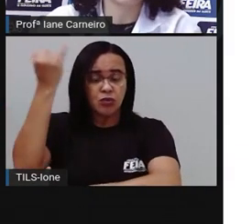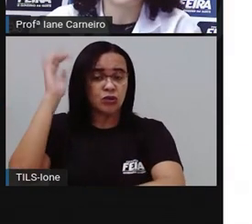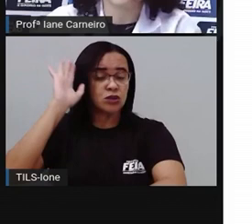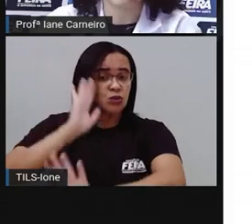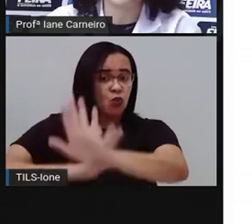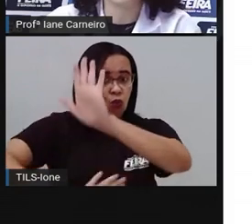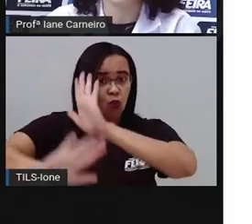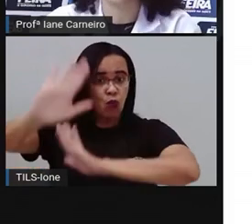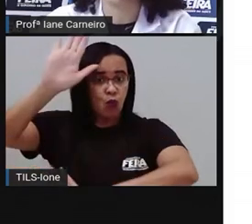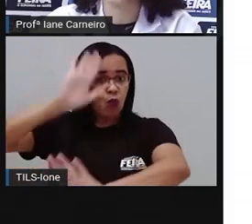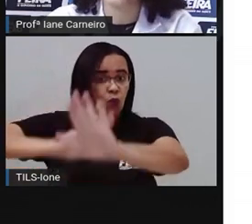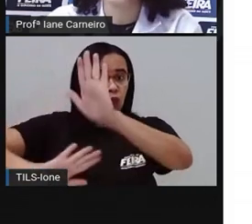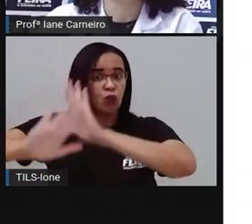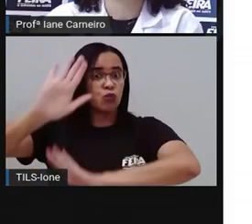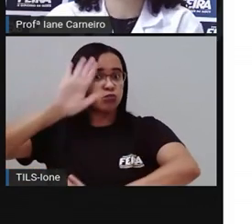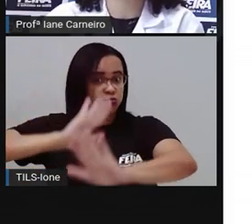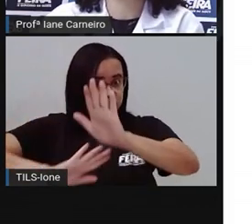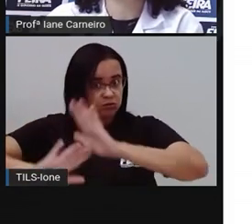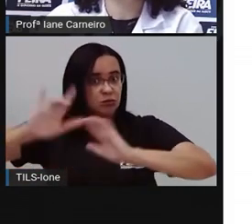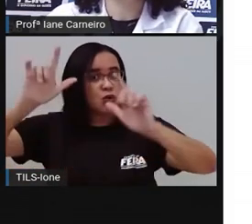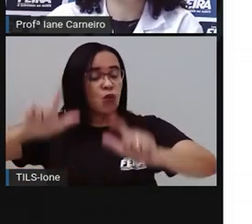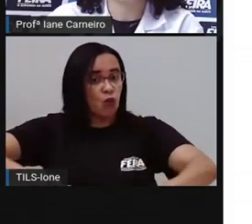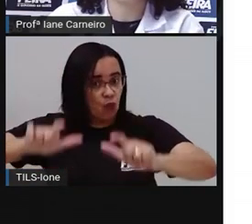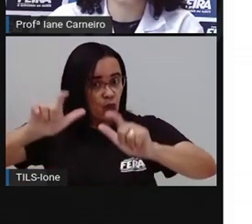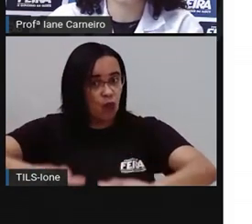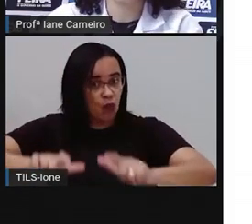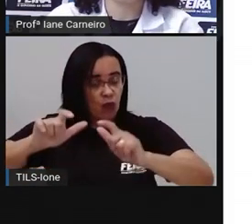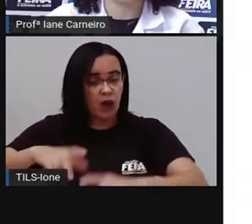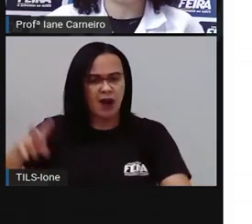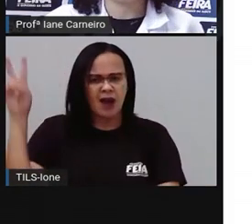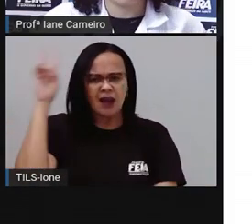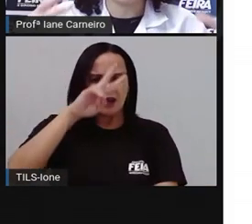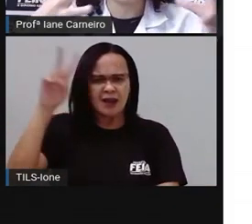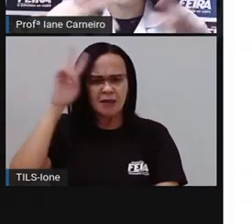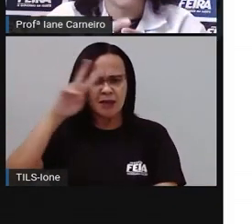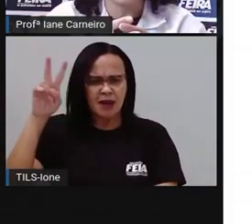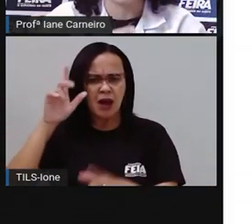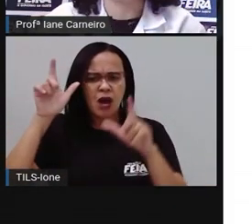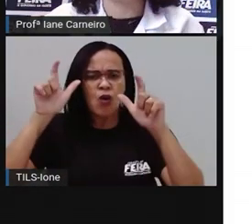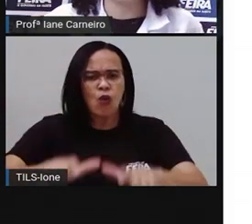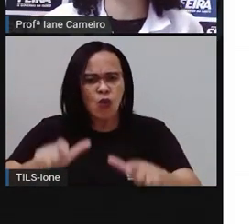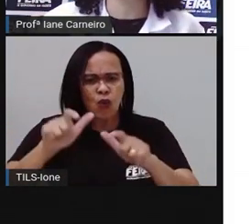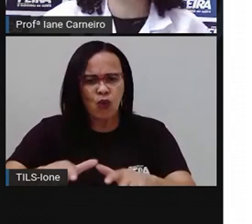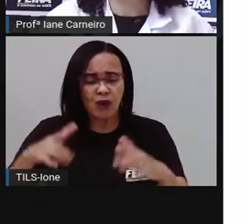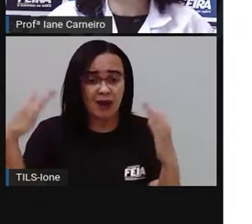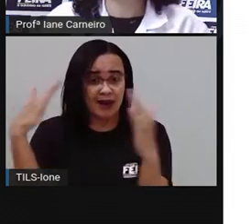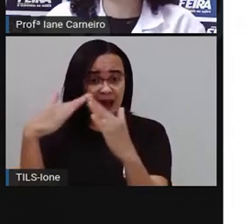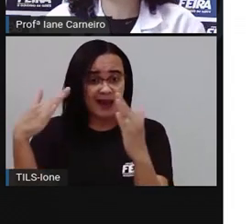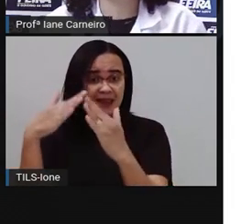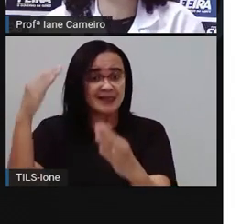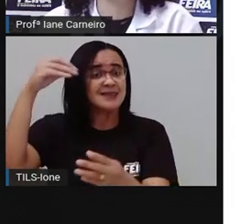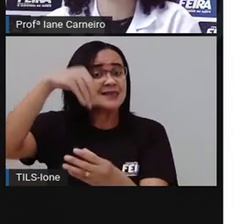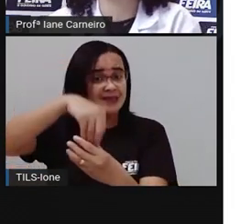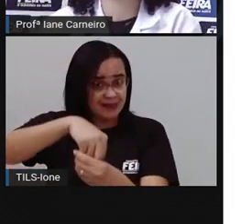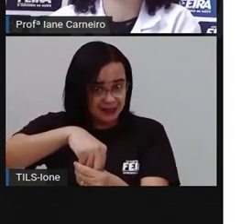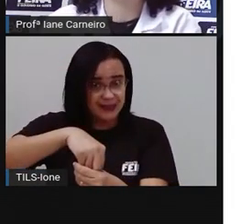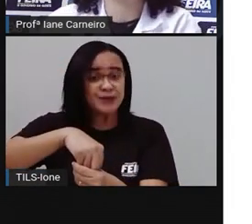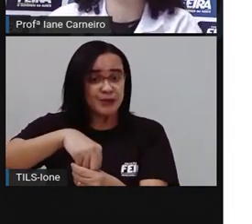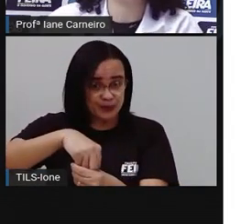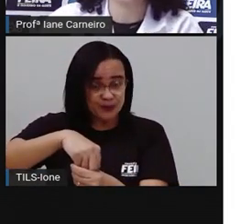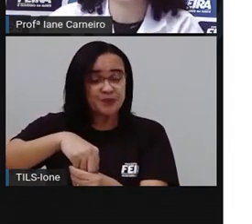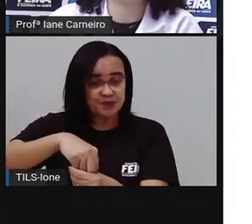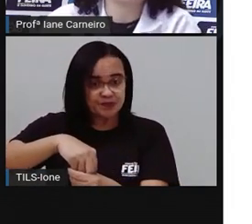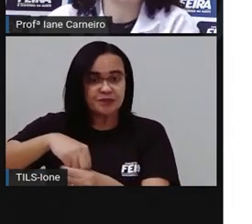cuidado com esse cômodo, né? E vocês lembram que é cômodo, né? É a parte da casa, certo? Então, nesse cômodo é